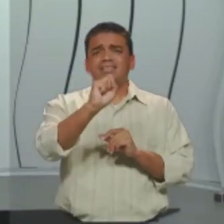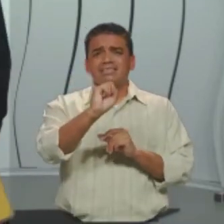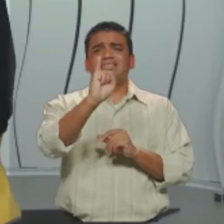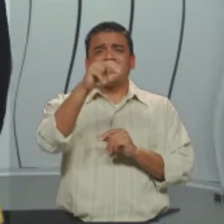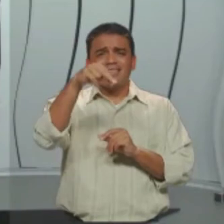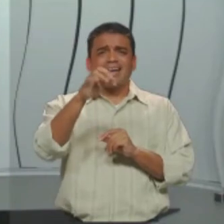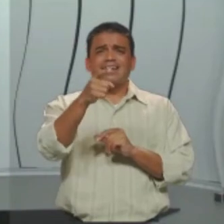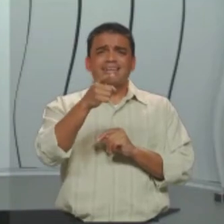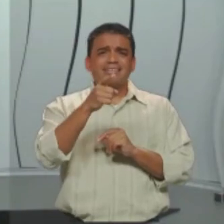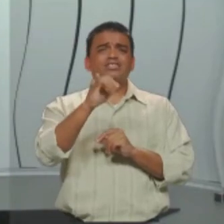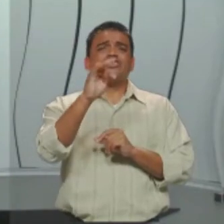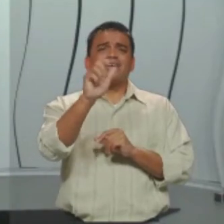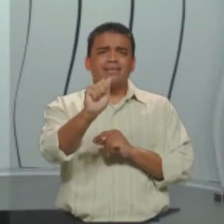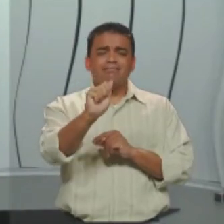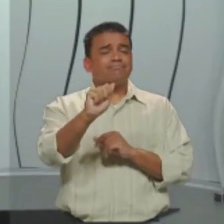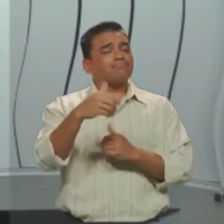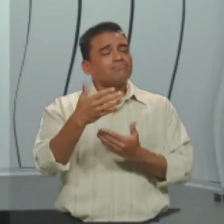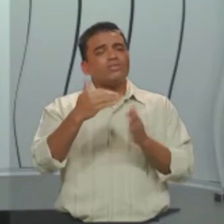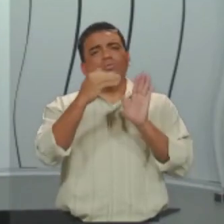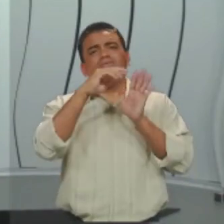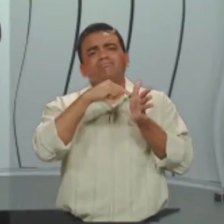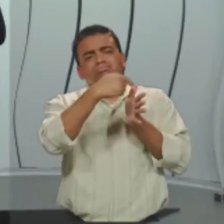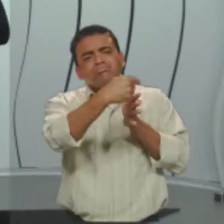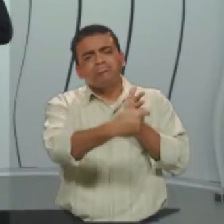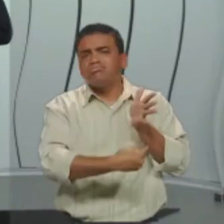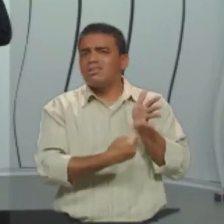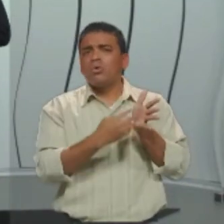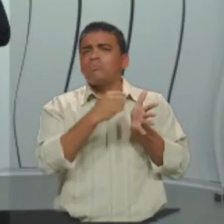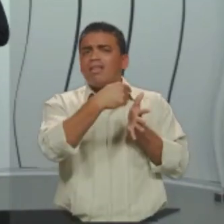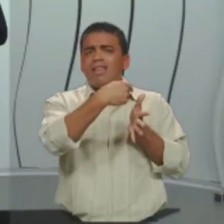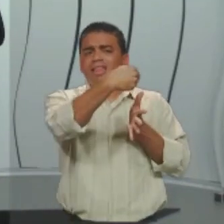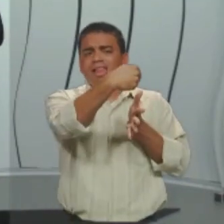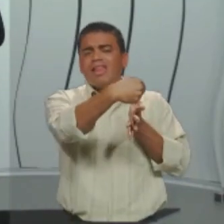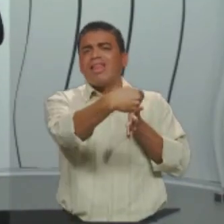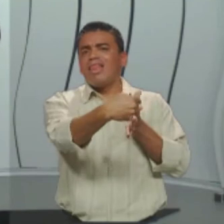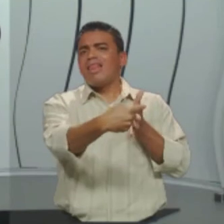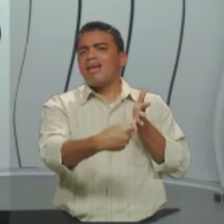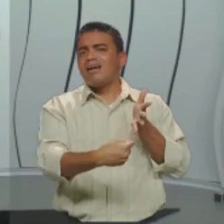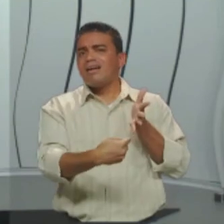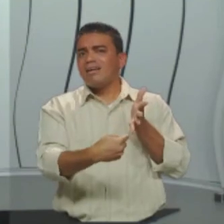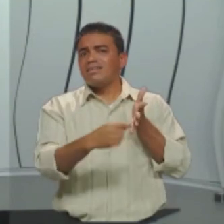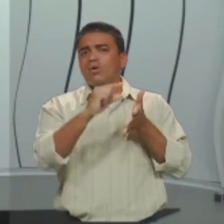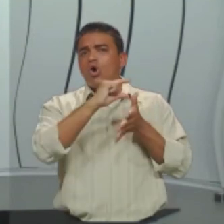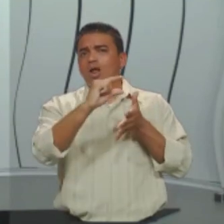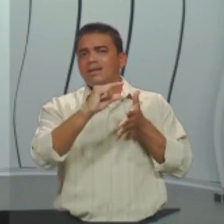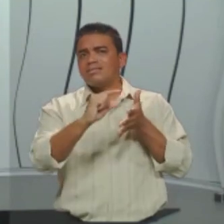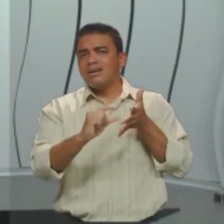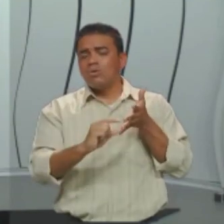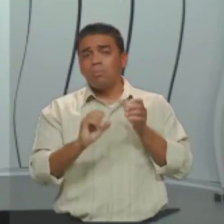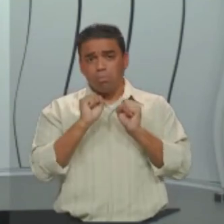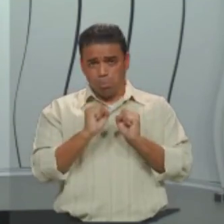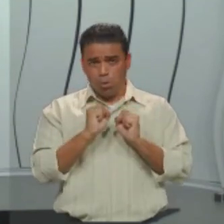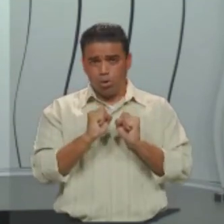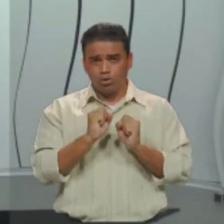Próximo. Classificação das orações coordenadas. Então, as orações coordenadas podem